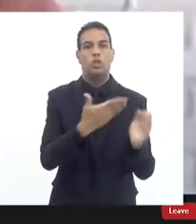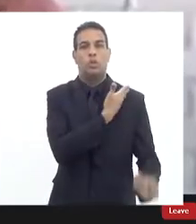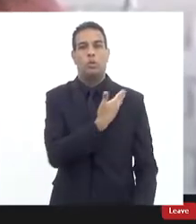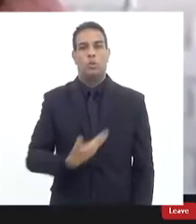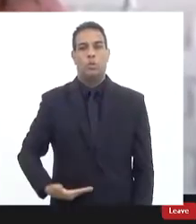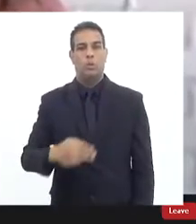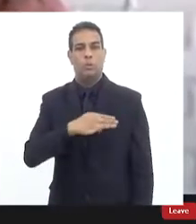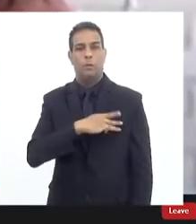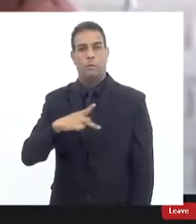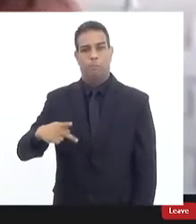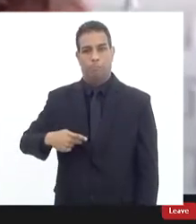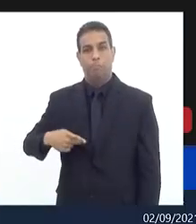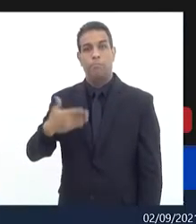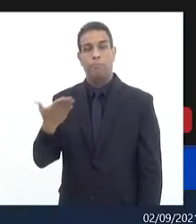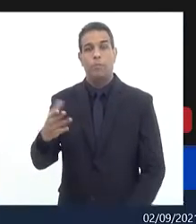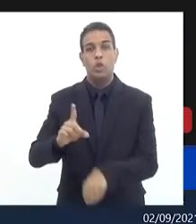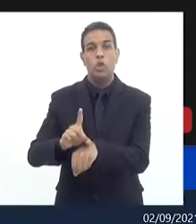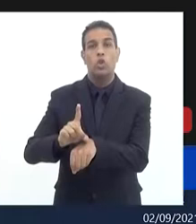doutor Reinaldo Lombo